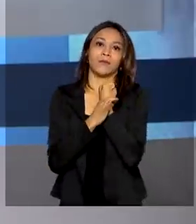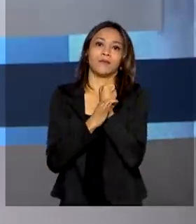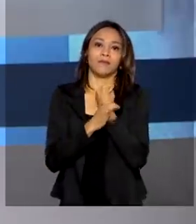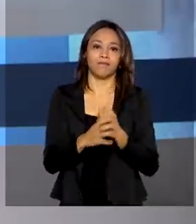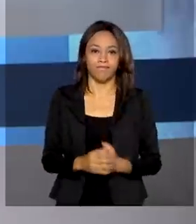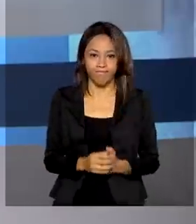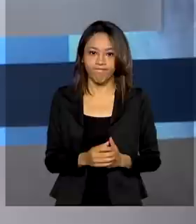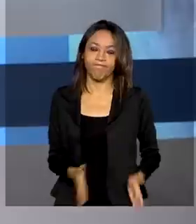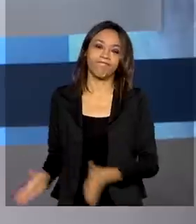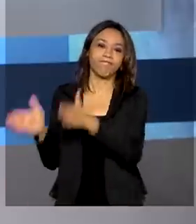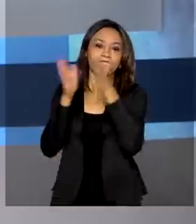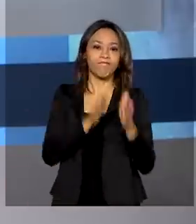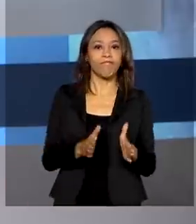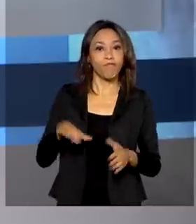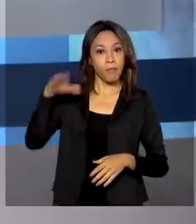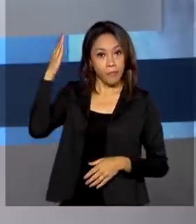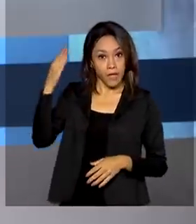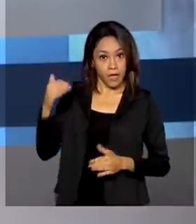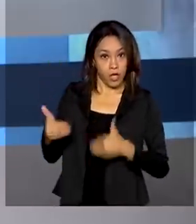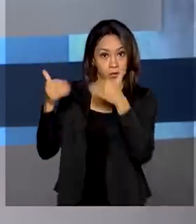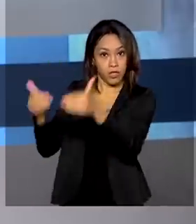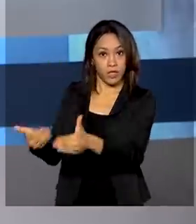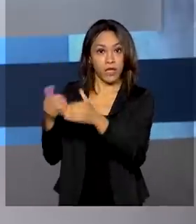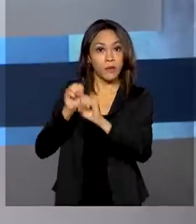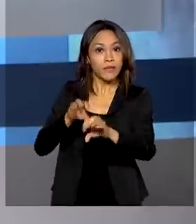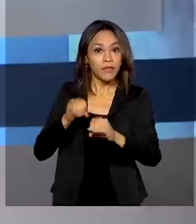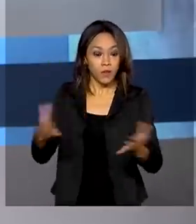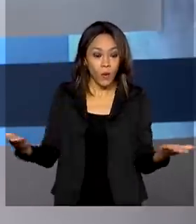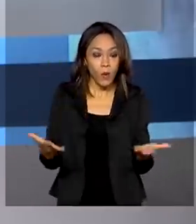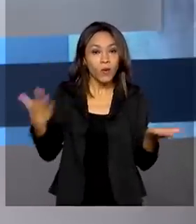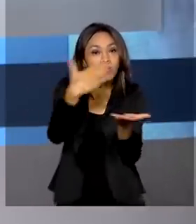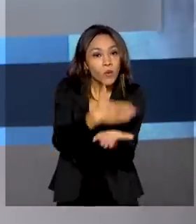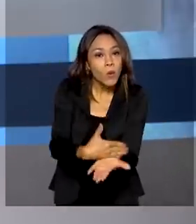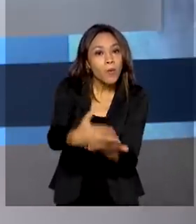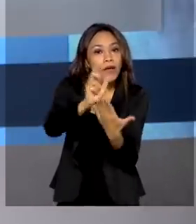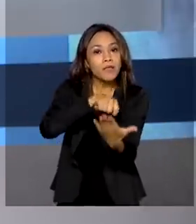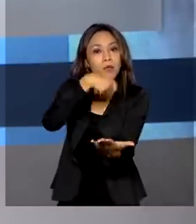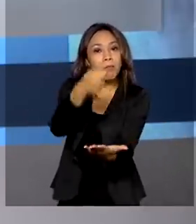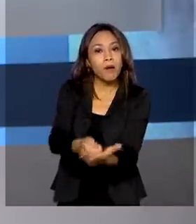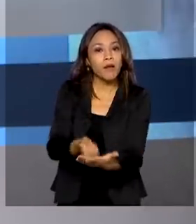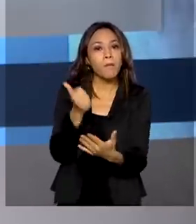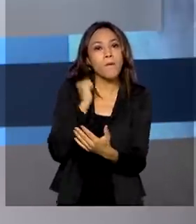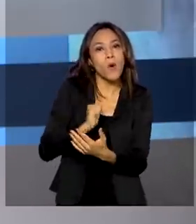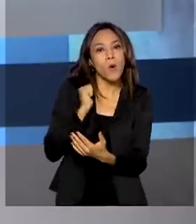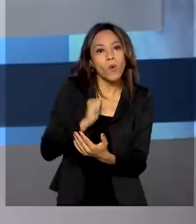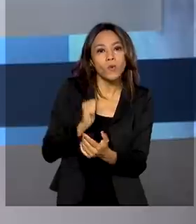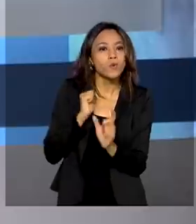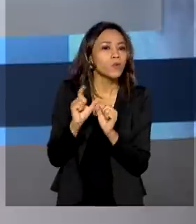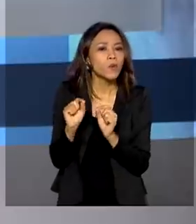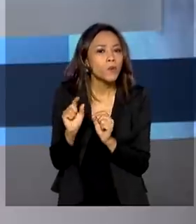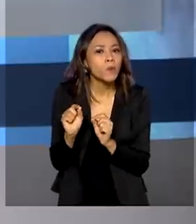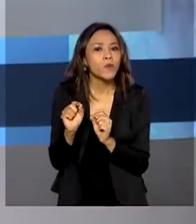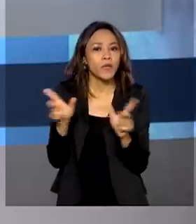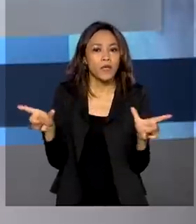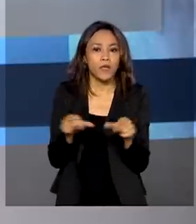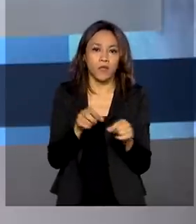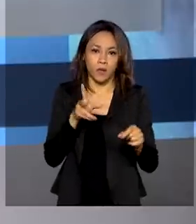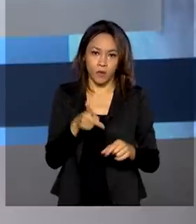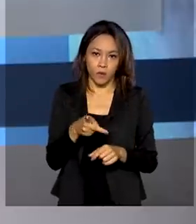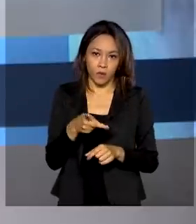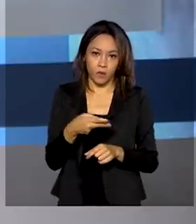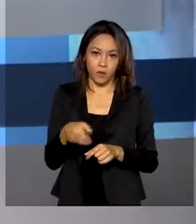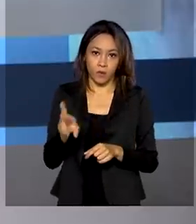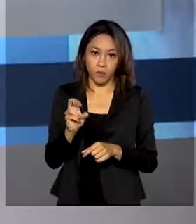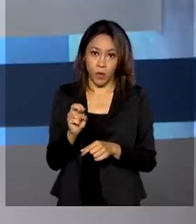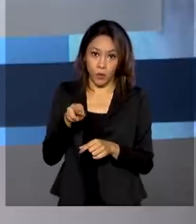E o Ministério da Educação realiza, a partir de hoje, o pagamento do benefício do programa Bolsa Permanência do ProUni, referente ao mês